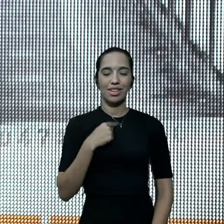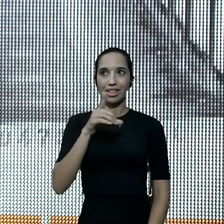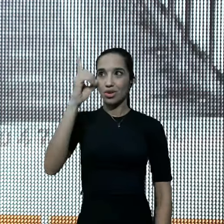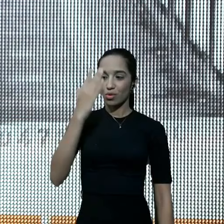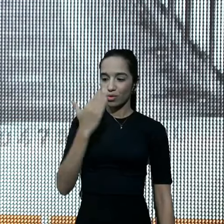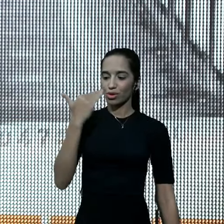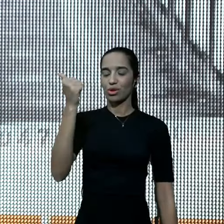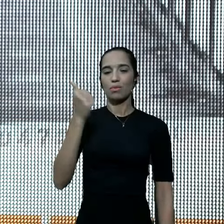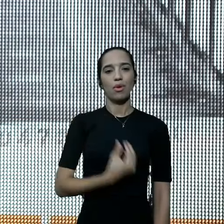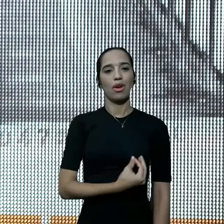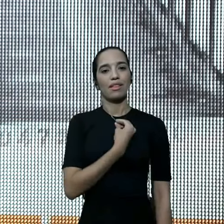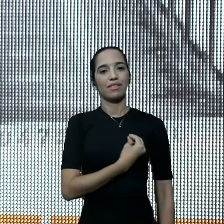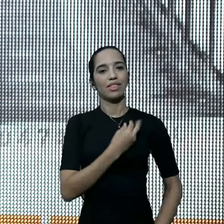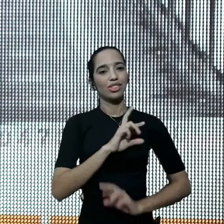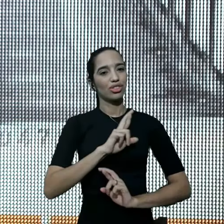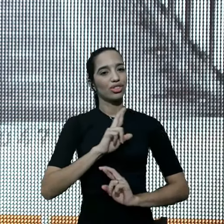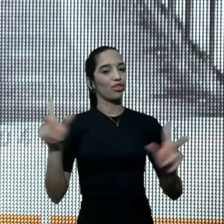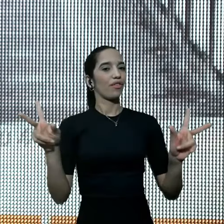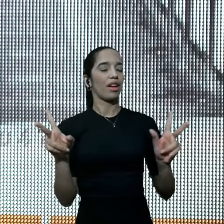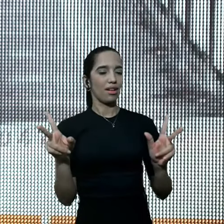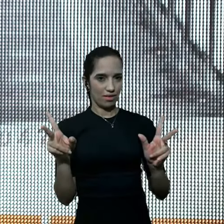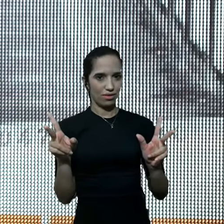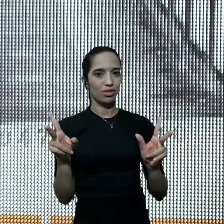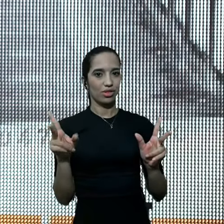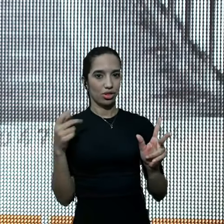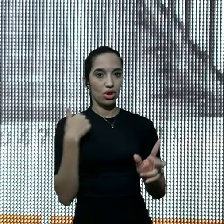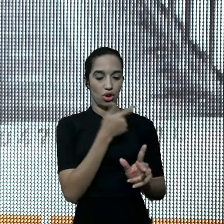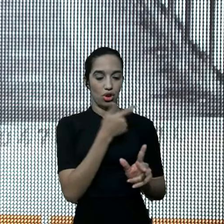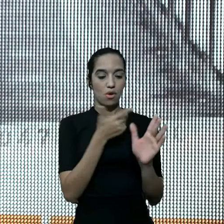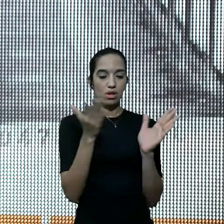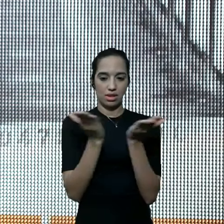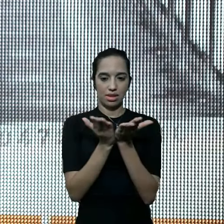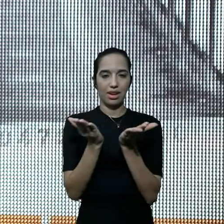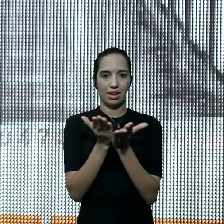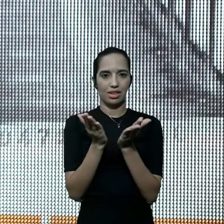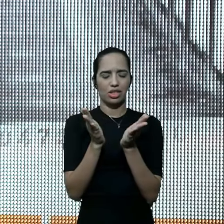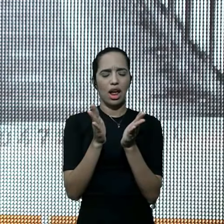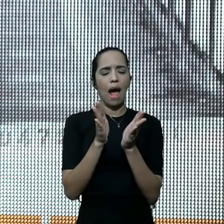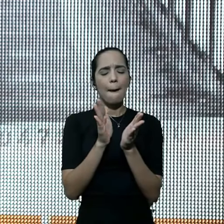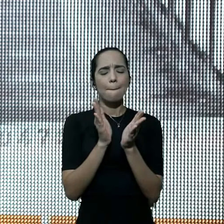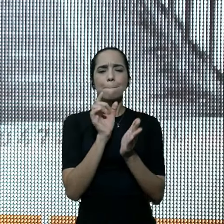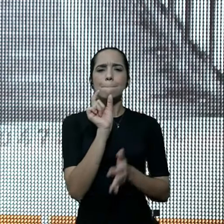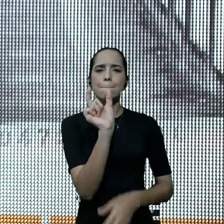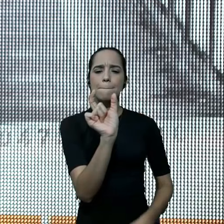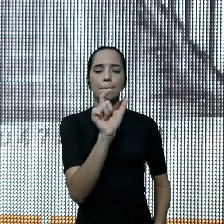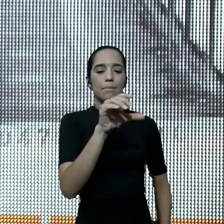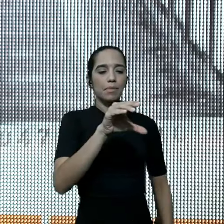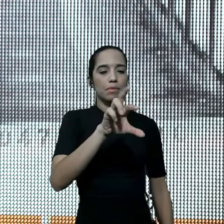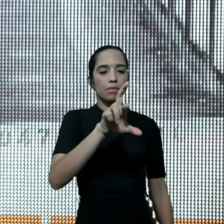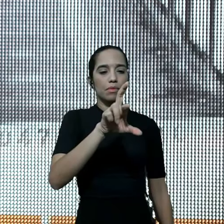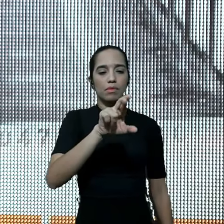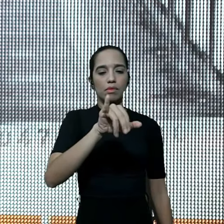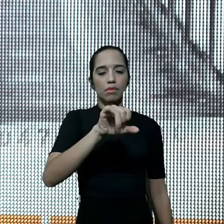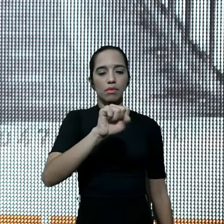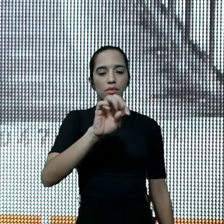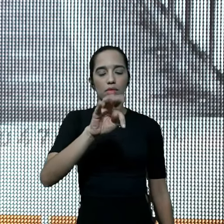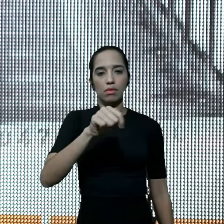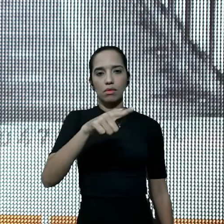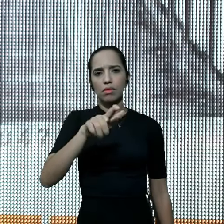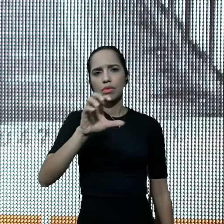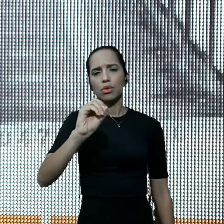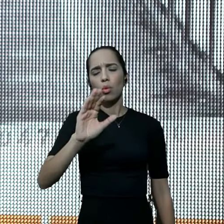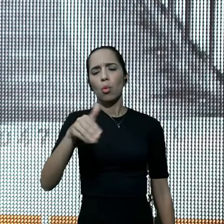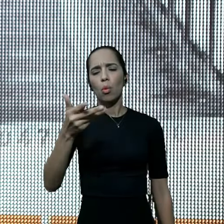vivermos uma vida diferenciada, como cristãos, essa palavra cristão, foi ouvida falar a primeira vez, no ano